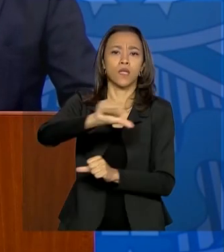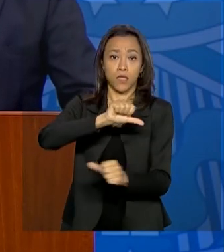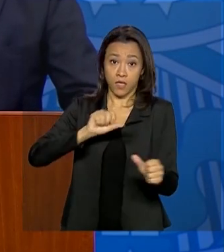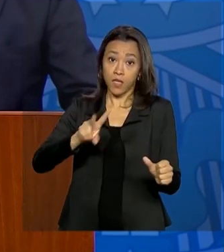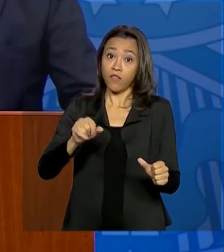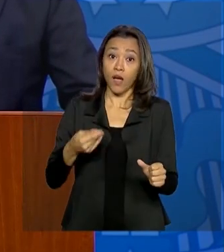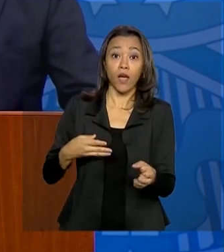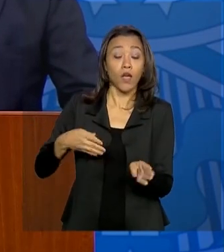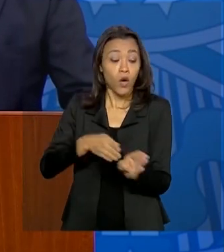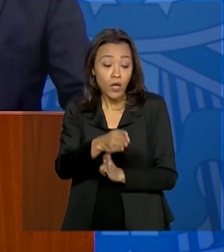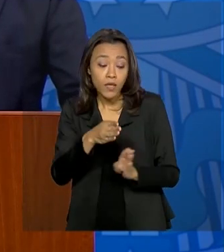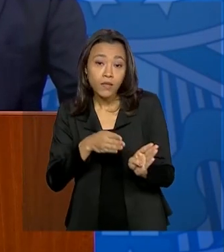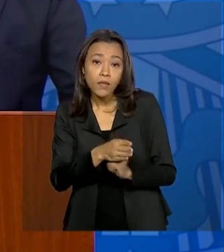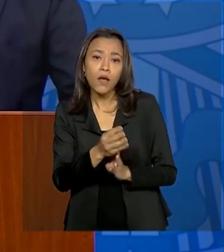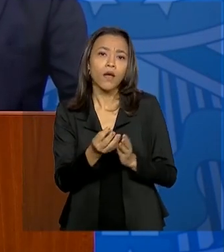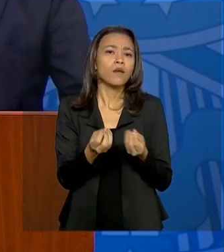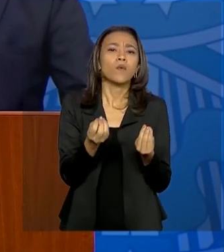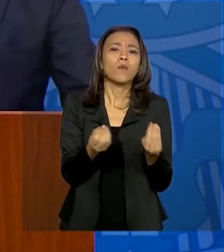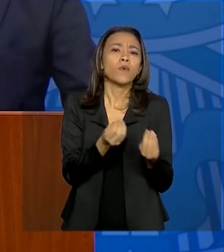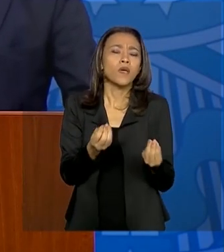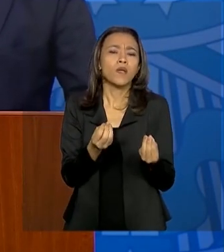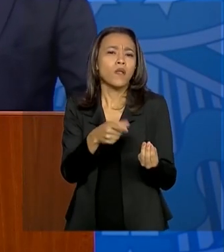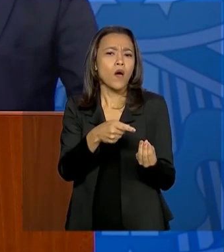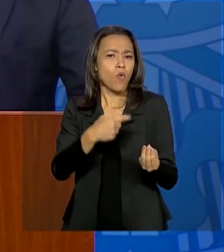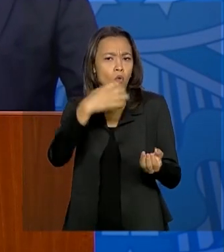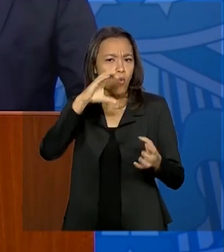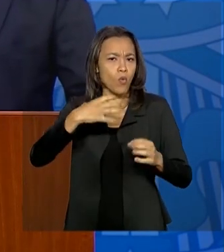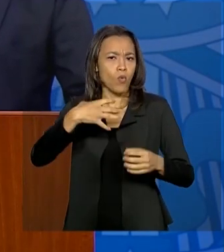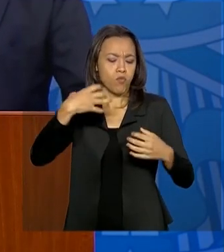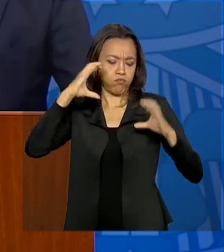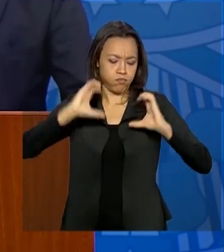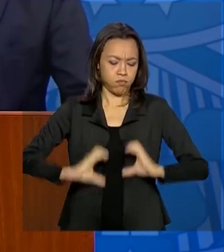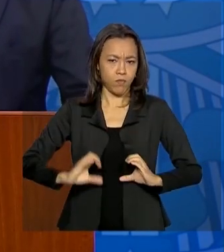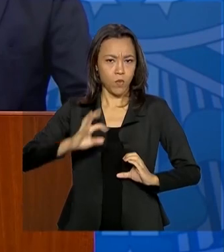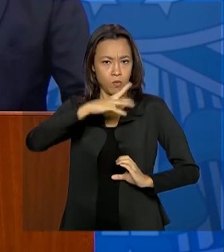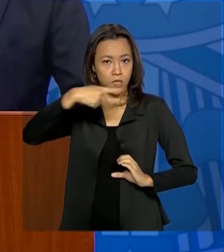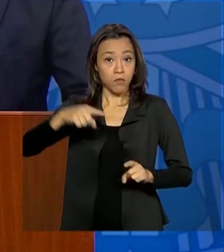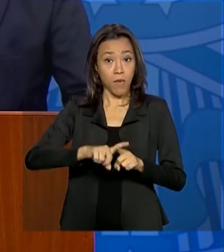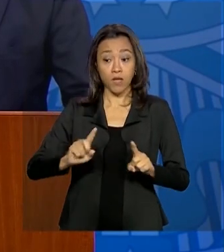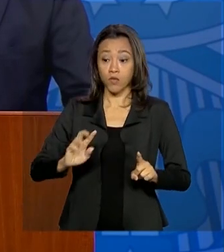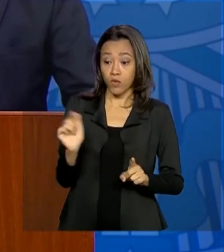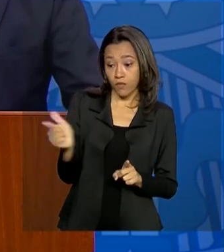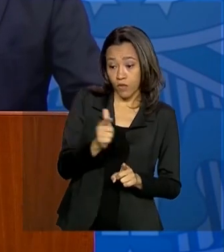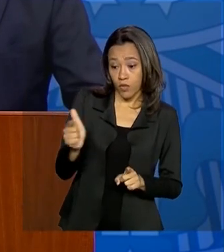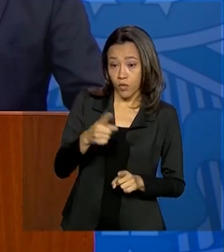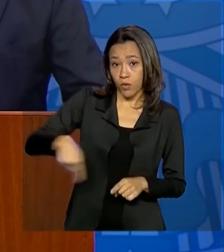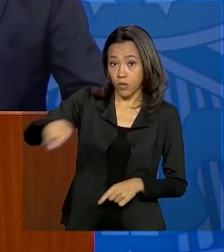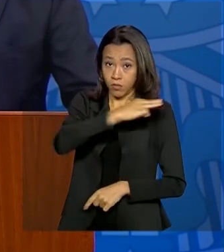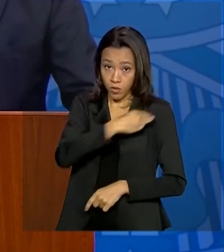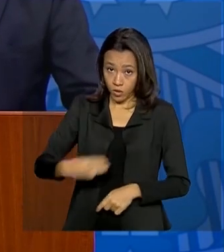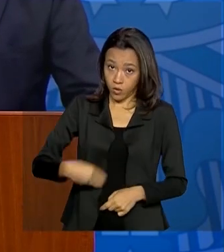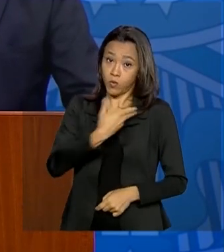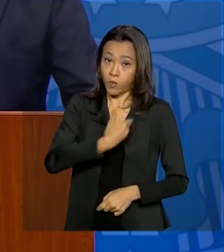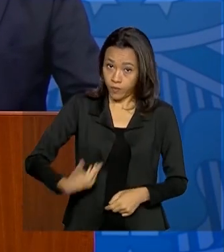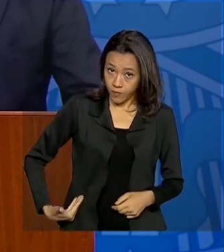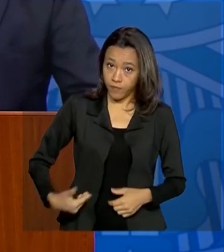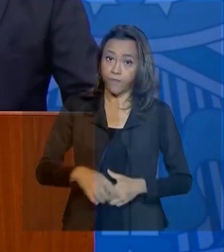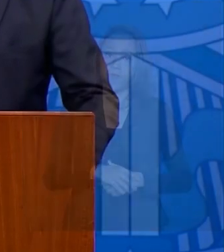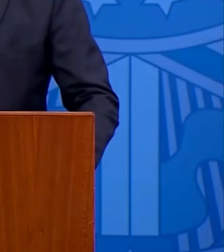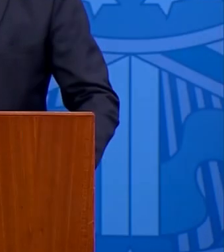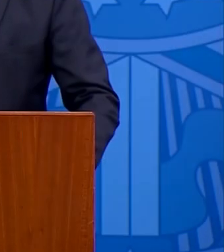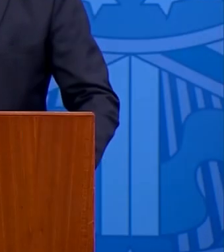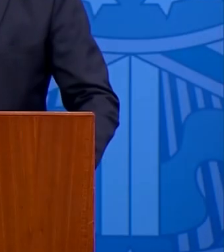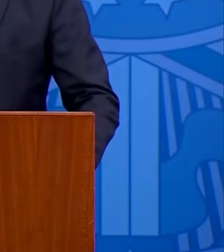redirecionar a posição não apenas do presidente, mas dos 22 ministros do governo. Todos os ministros estão